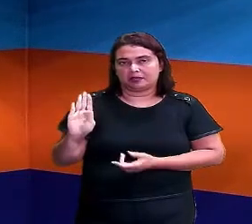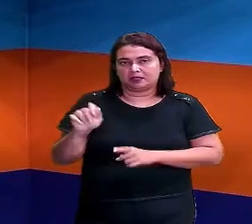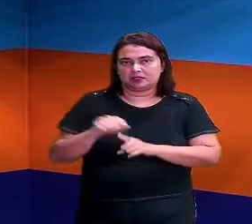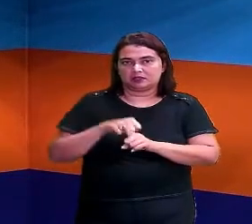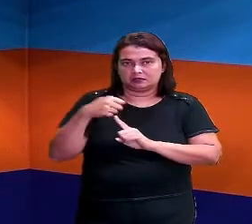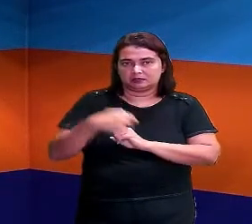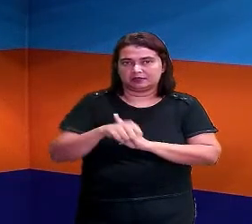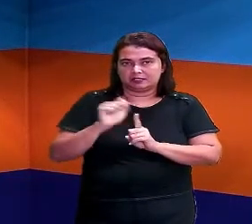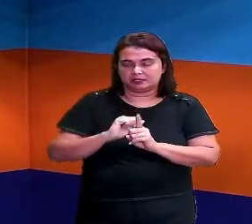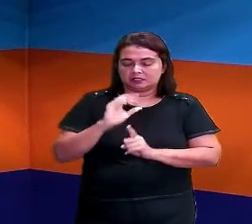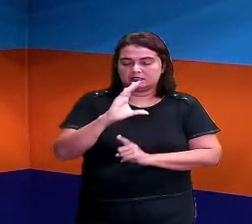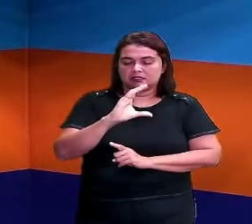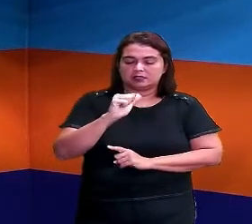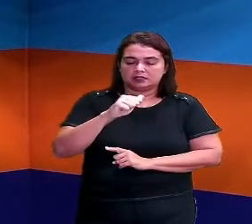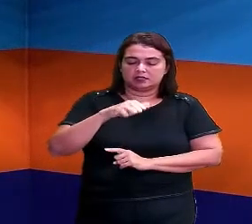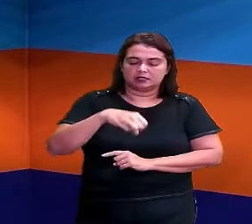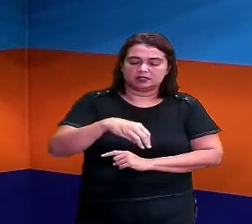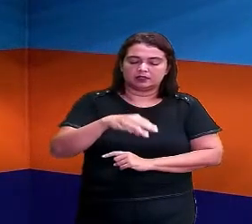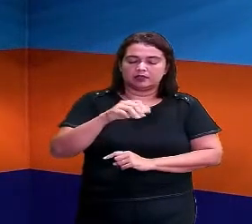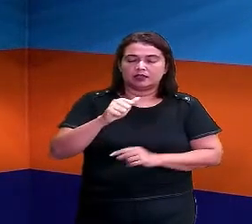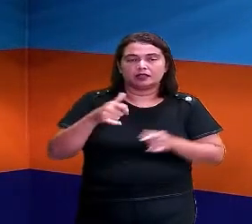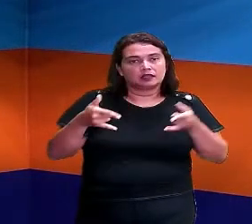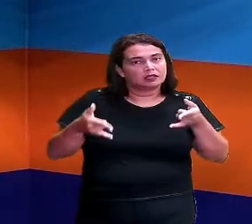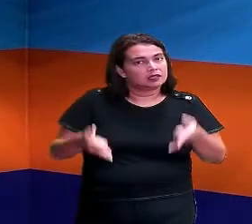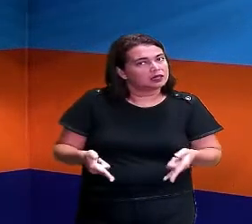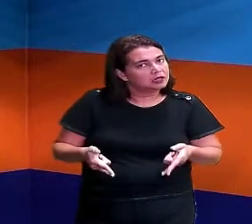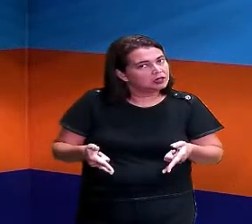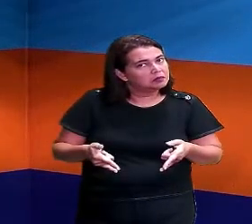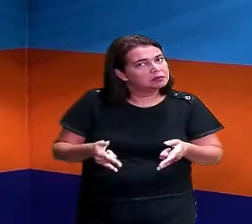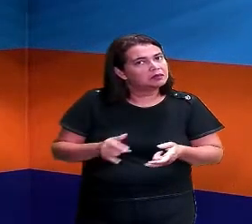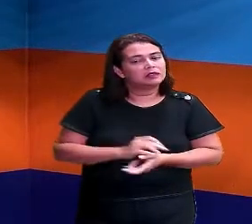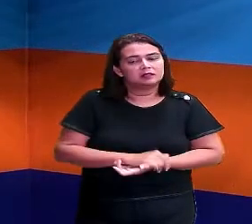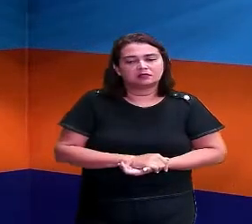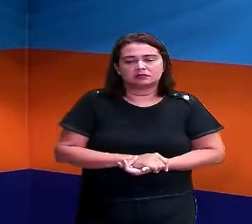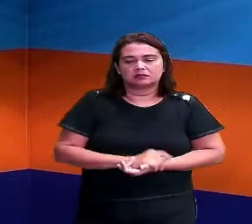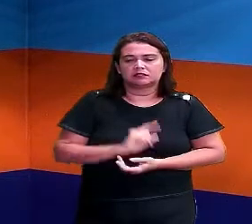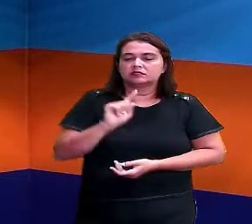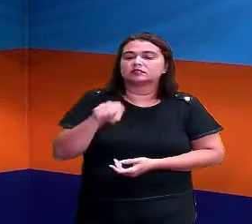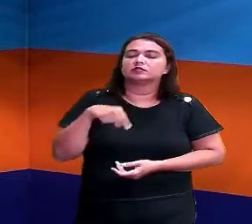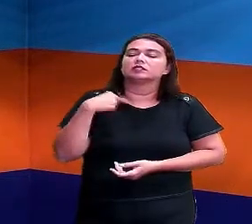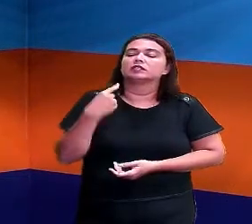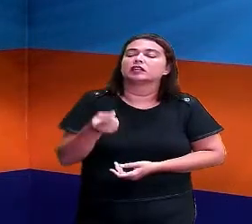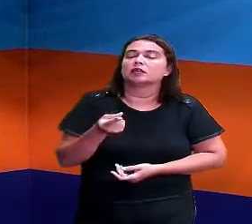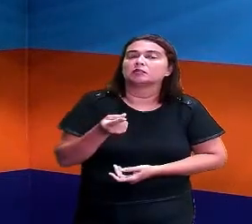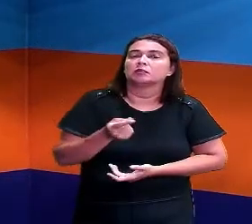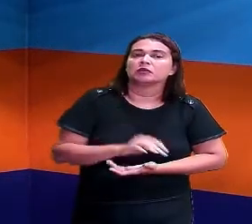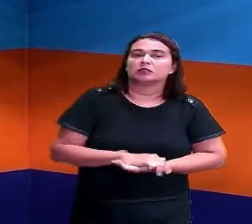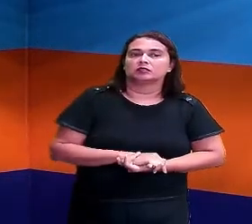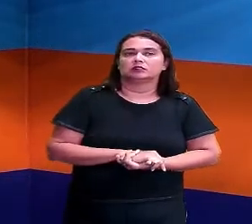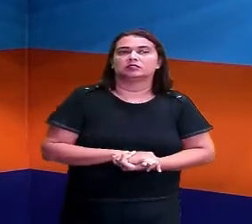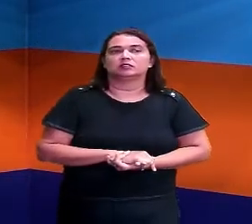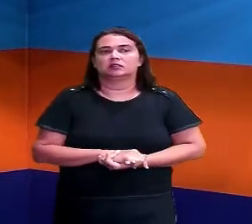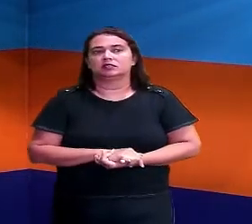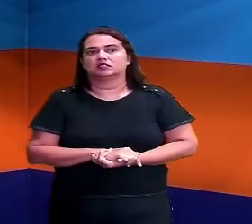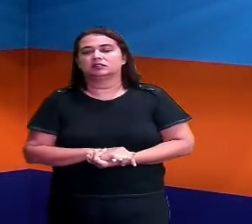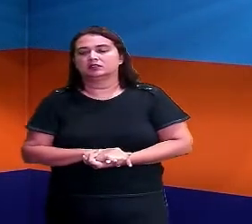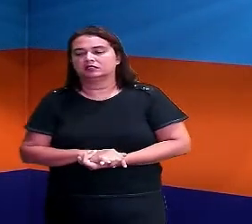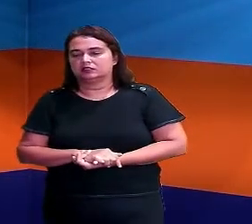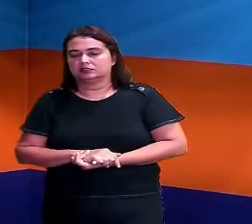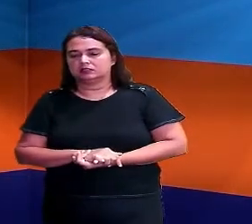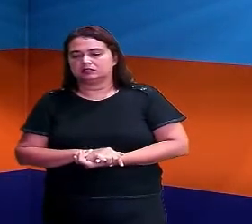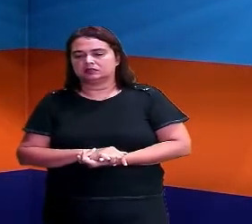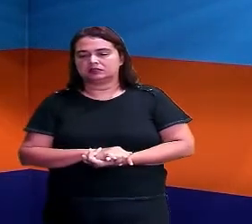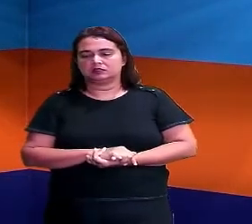e cama. Quem será a próxima dessas quatro imagens que faltam? Vai ser a